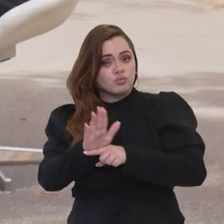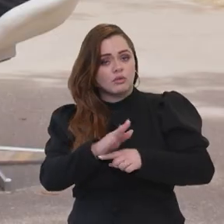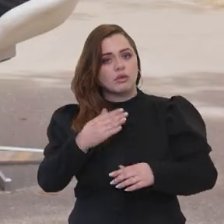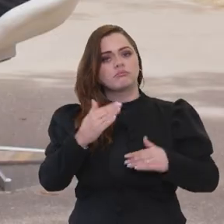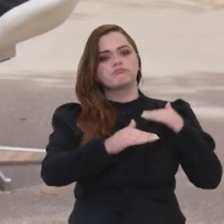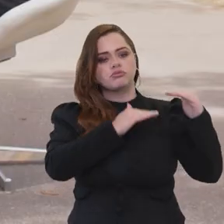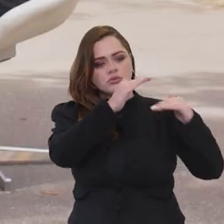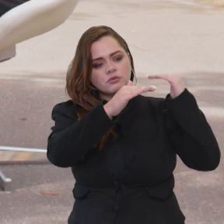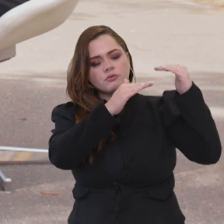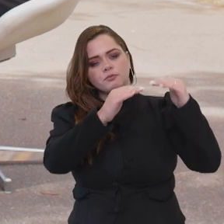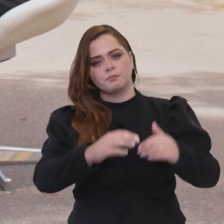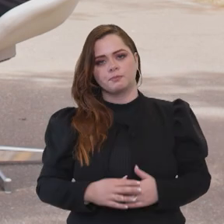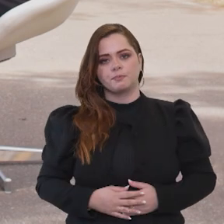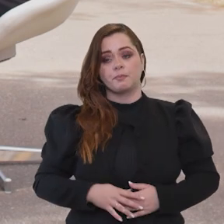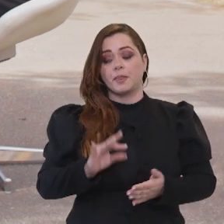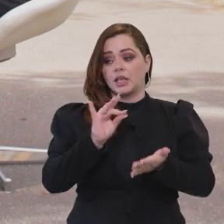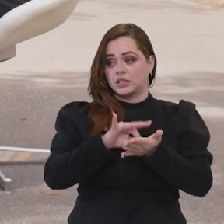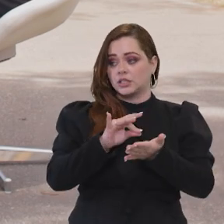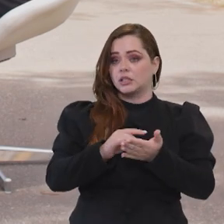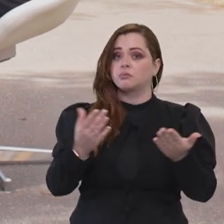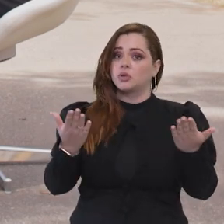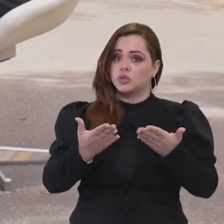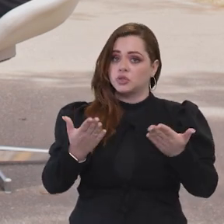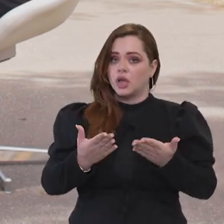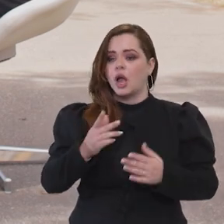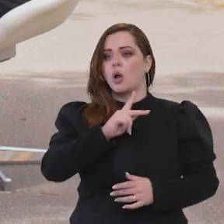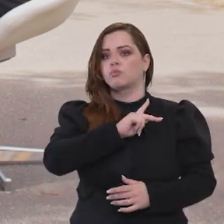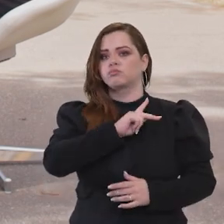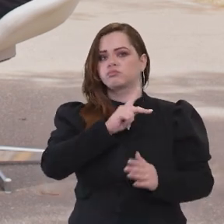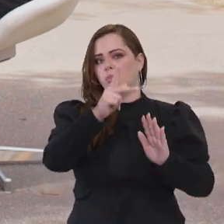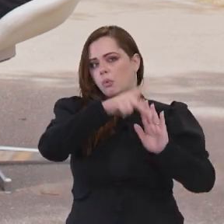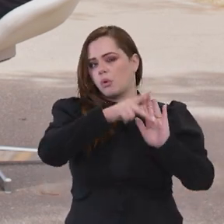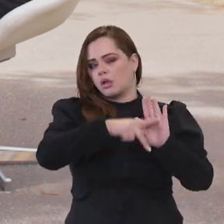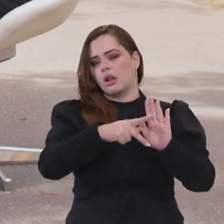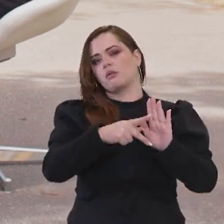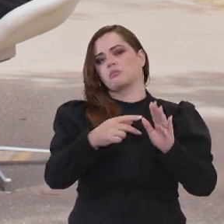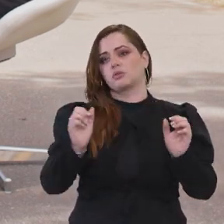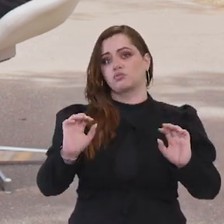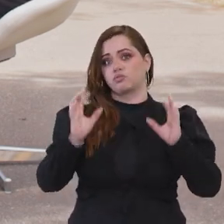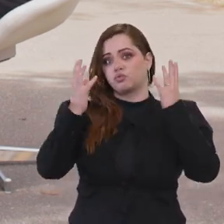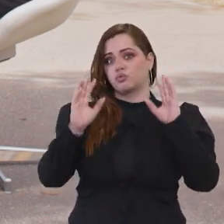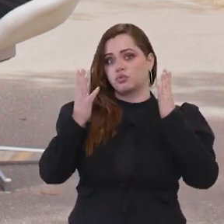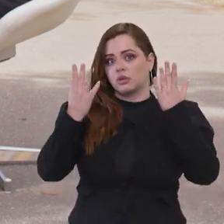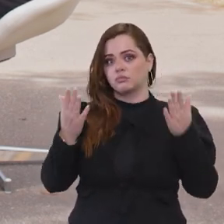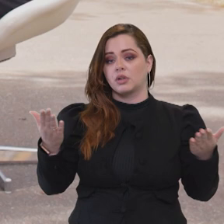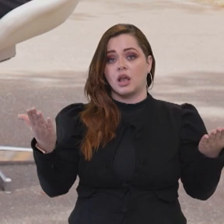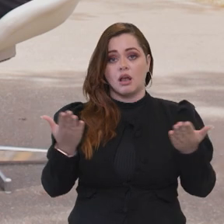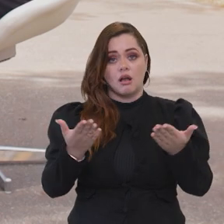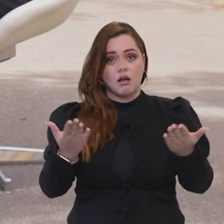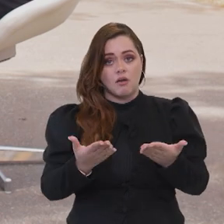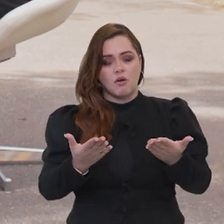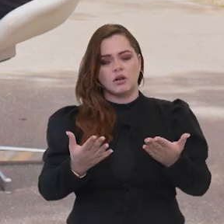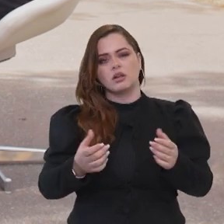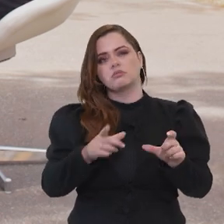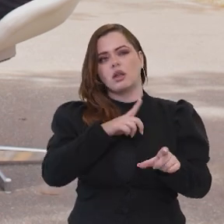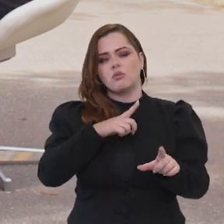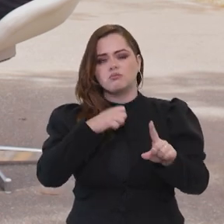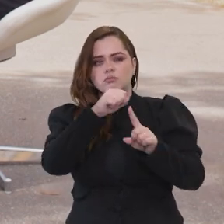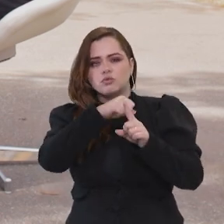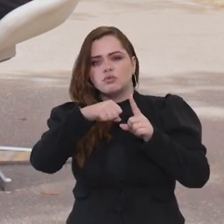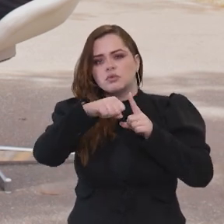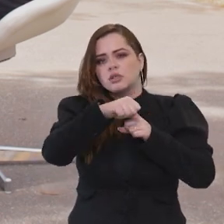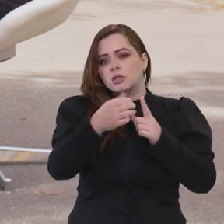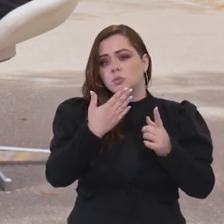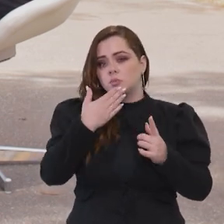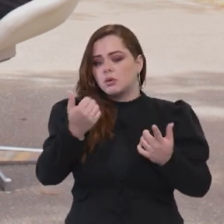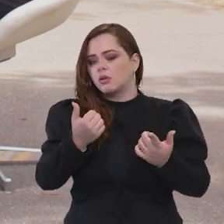muito para desenvolvimento delas. Sim, com certeza. E já foi um programa de muito sucesso e agora chega com uma pegada ainda mais social,